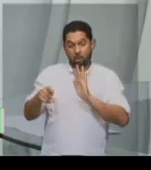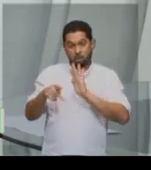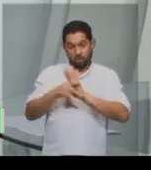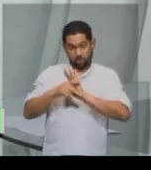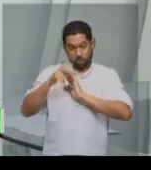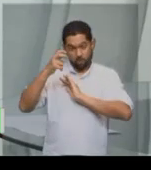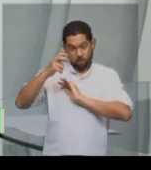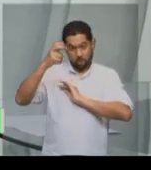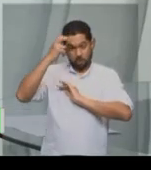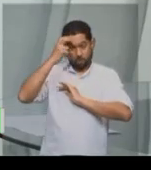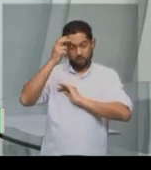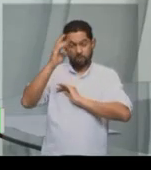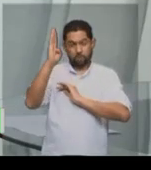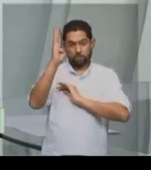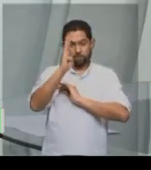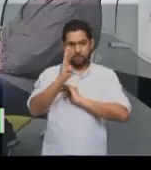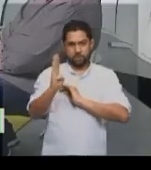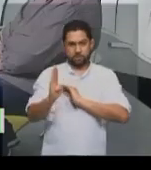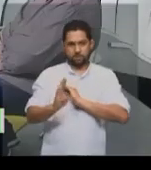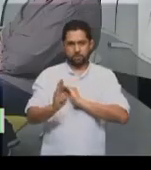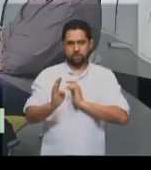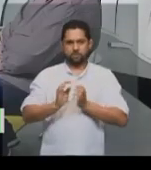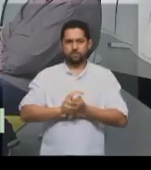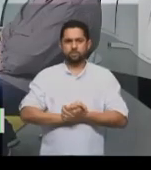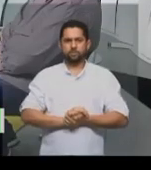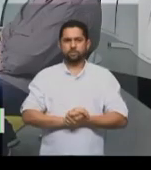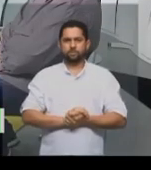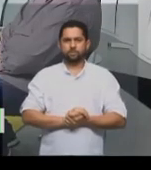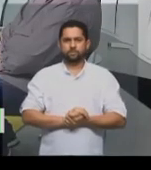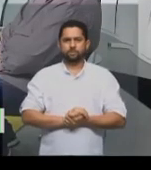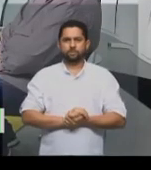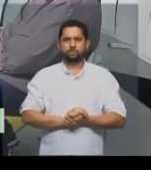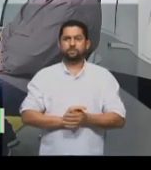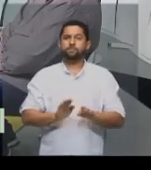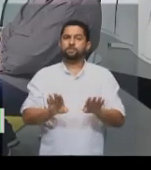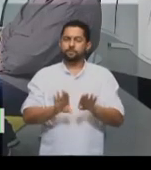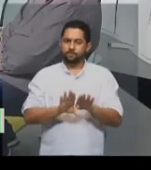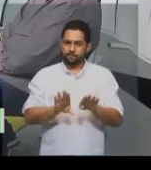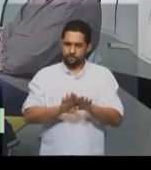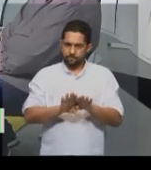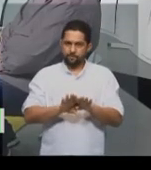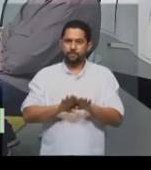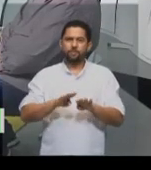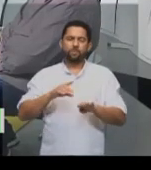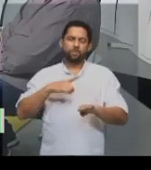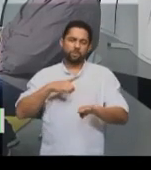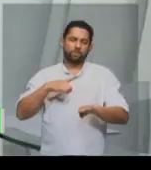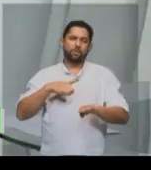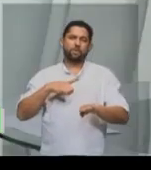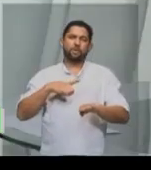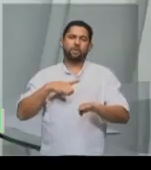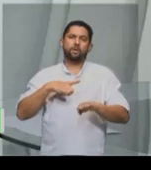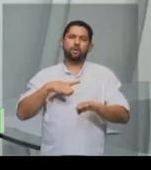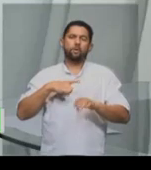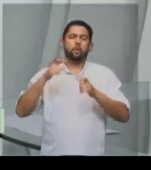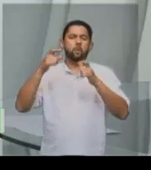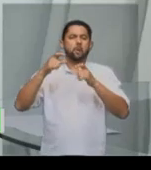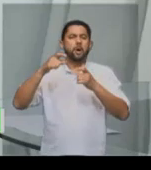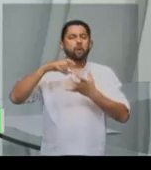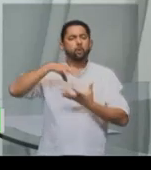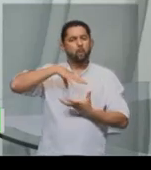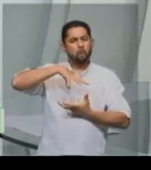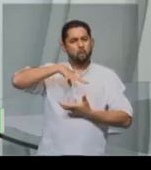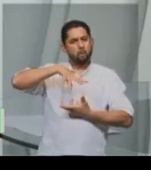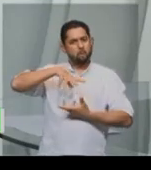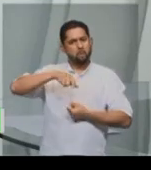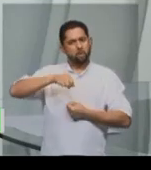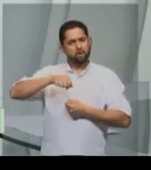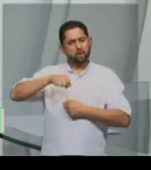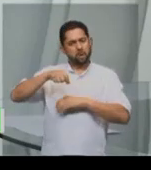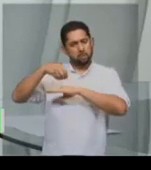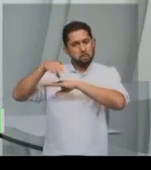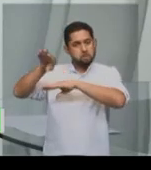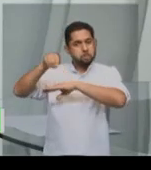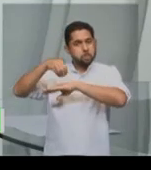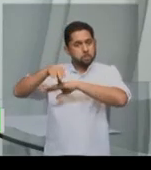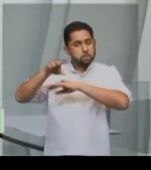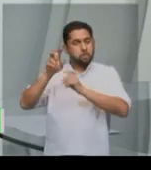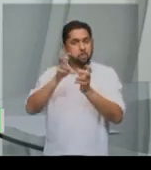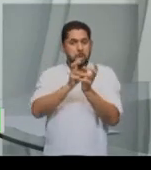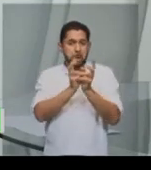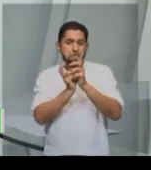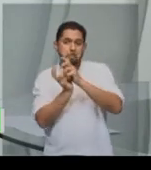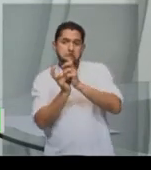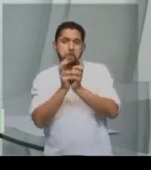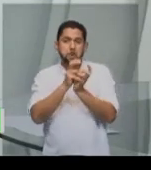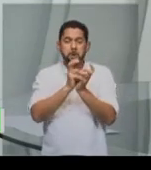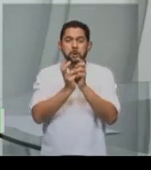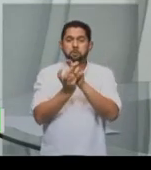e, inclusive, exportado. Tem muitos lugares do mundo afora que tem esses